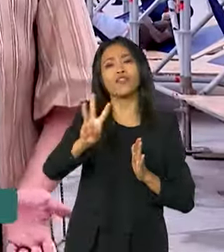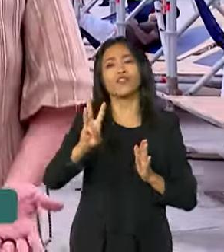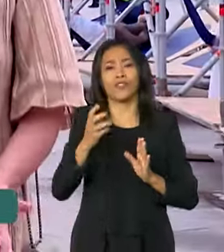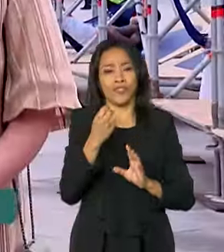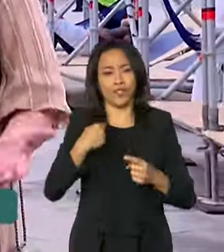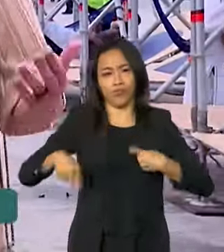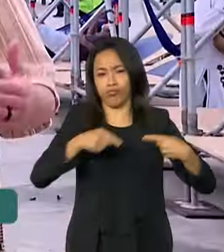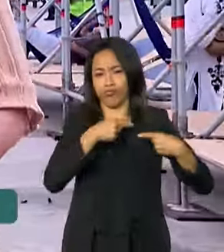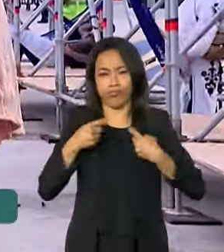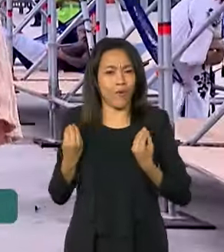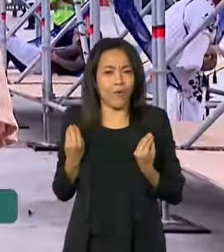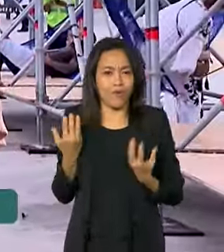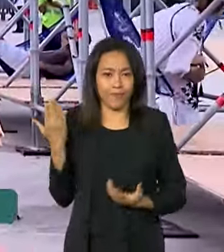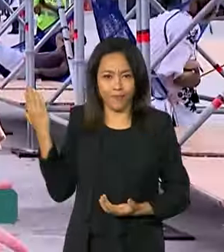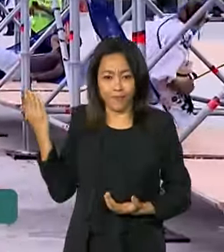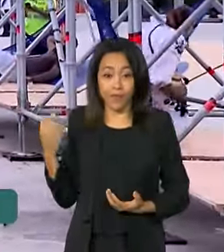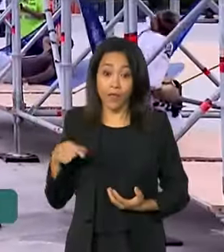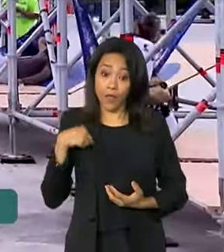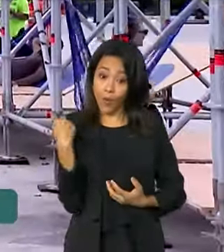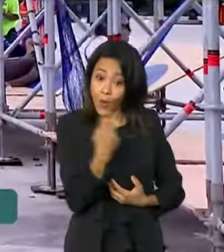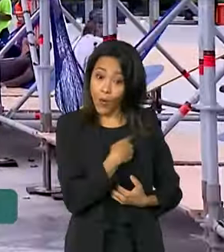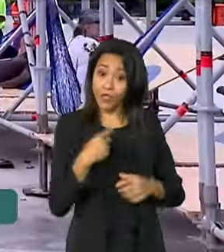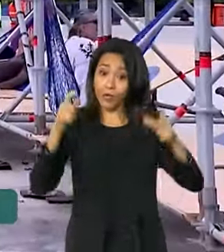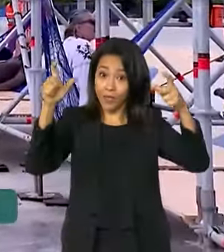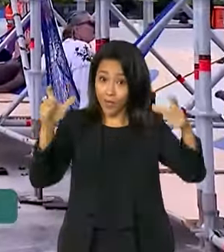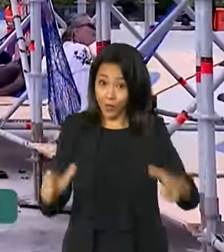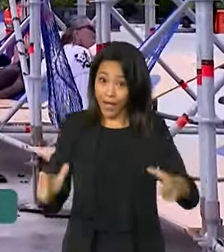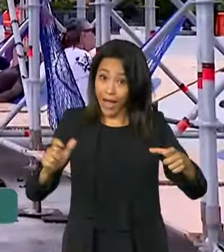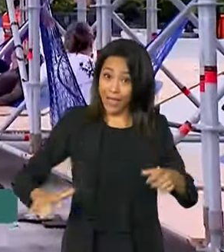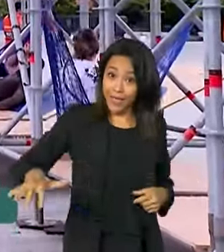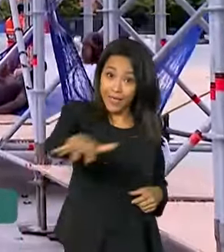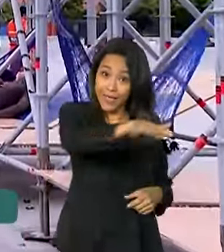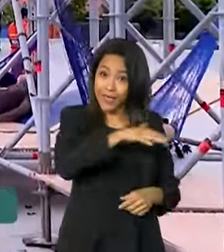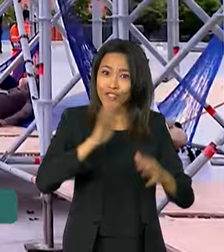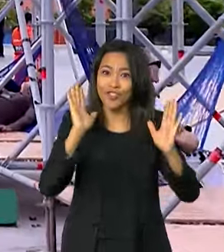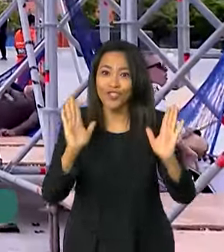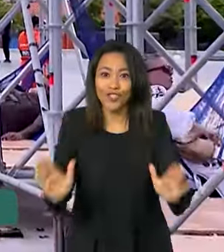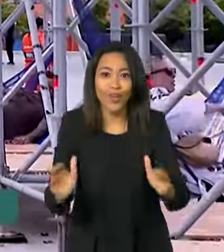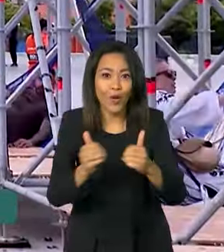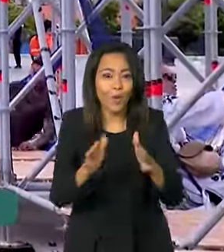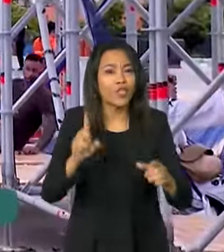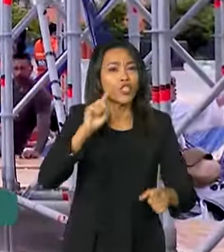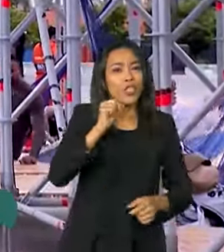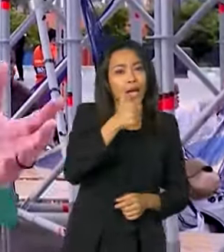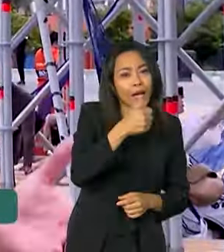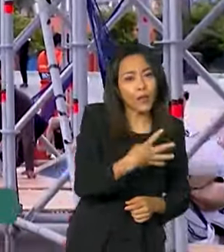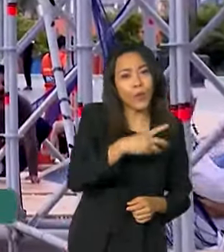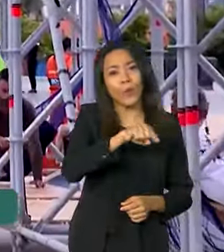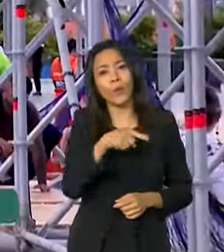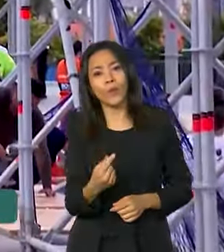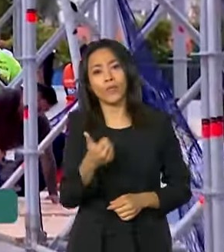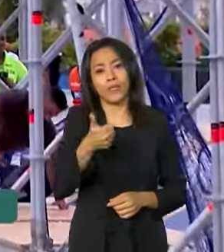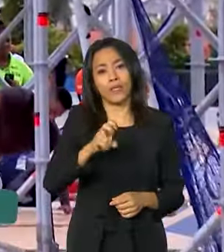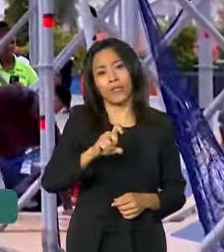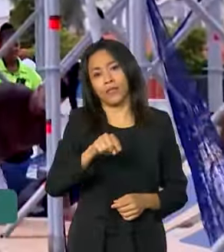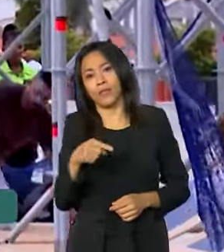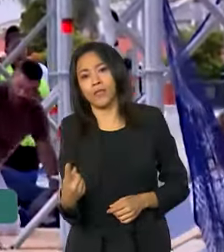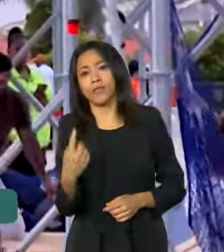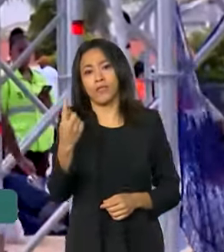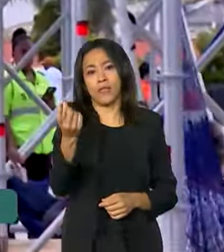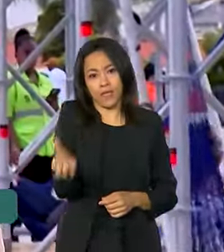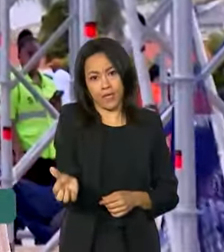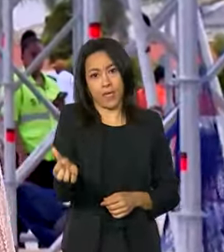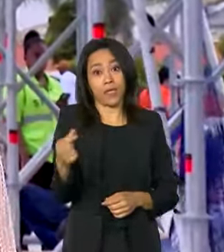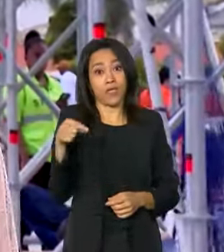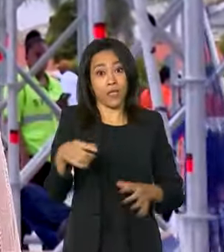Bom dia. Nós estamos aqui no território do G20 Social. E começou. Dias 14, 15 e 16, ocorre